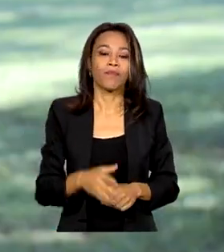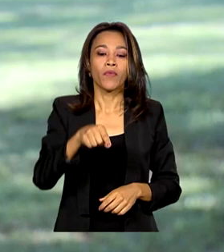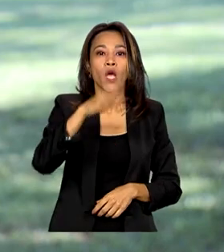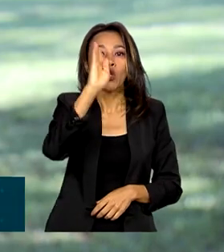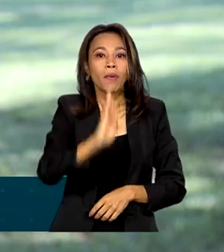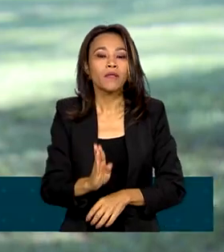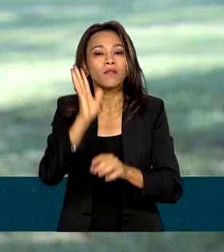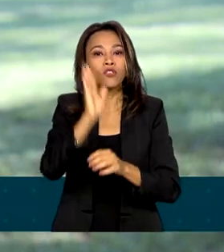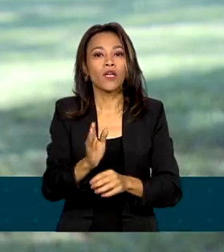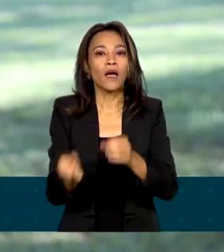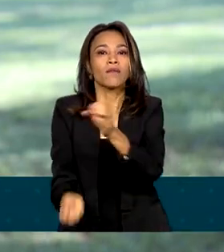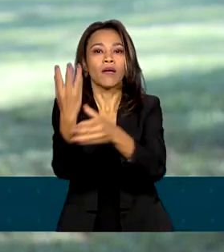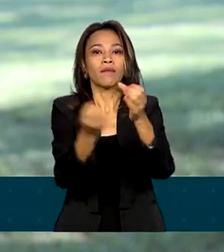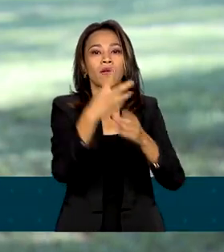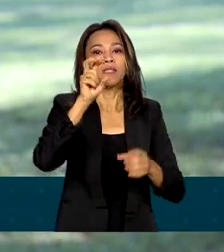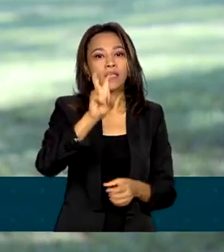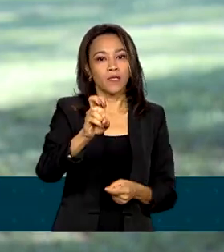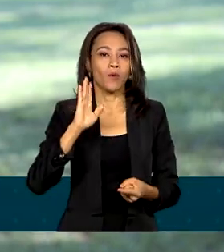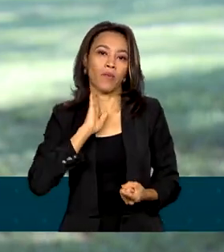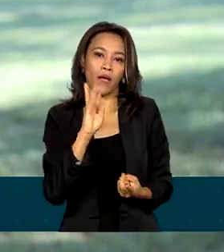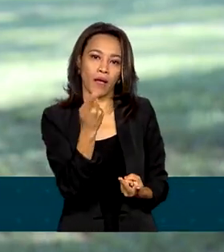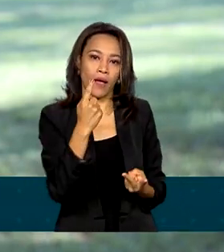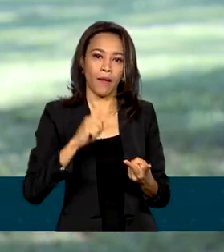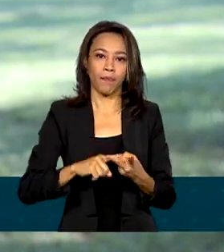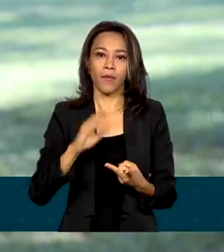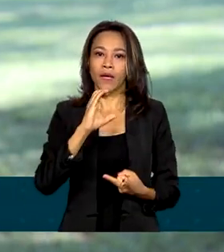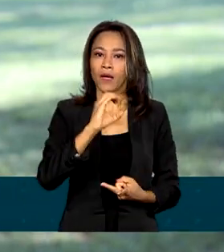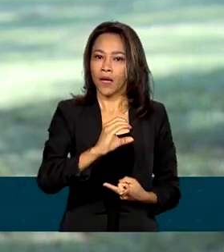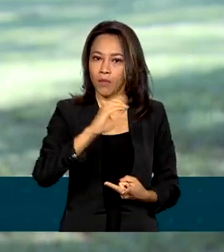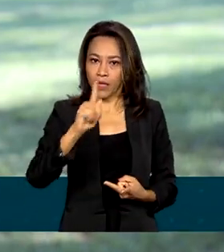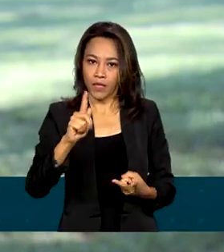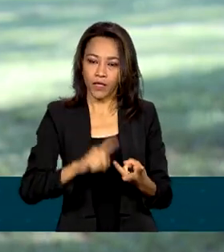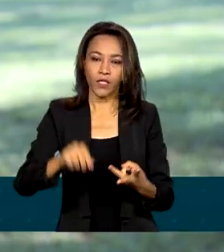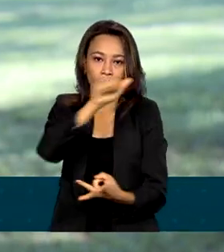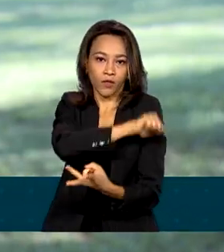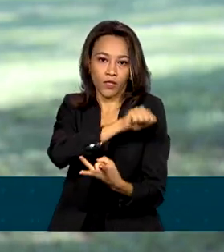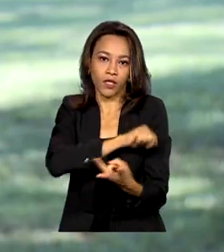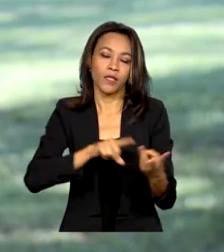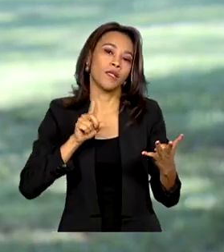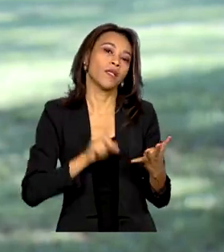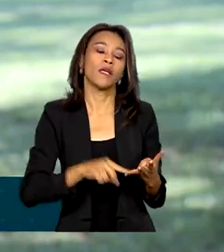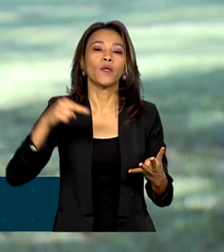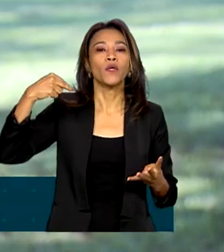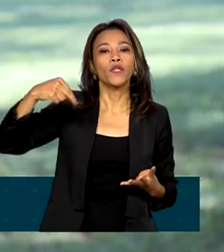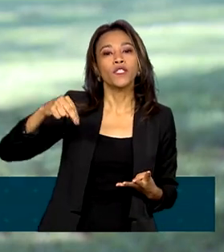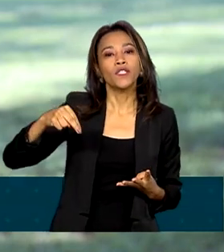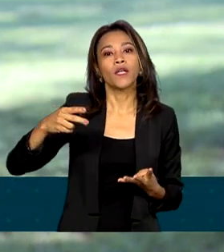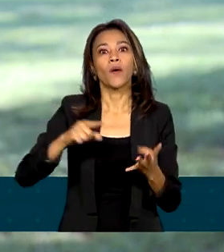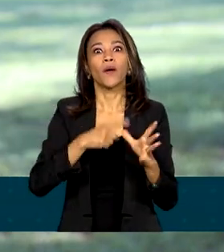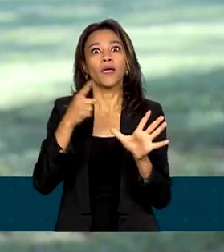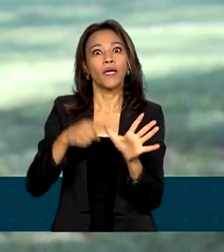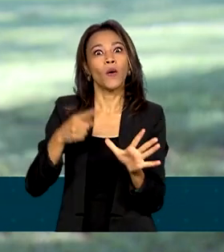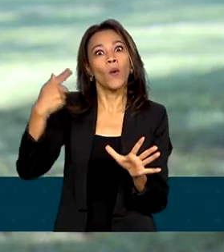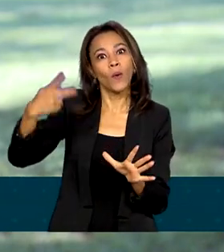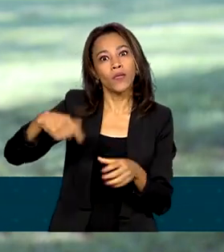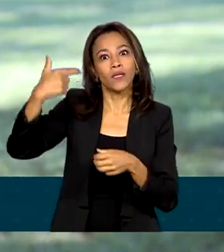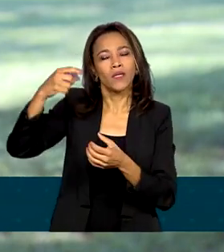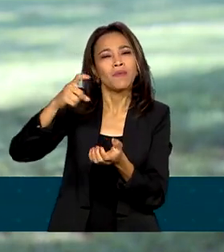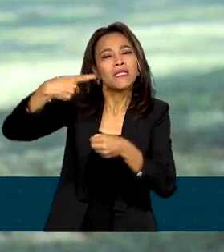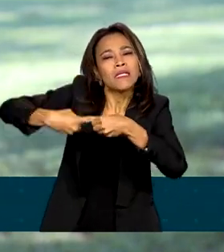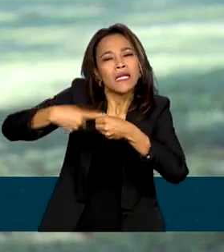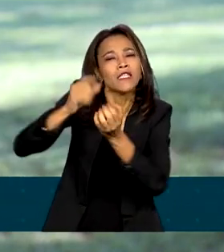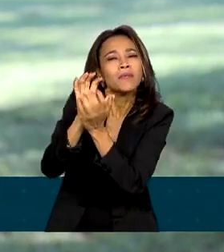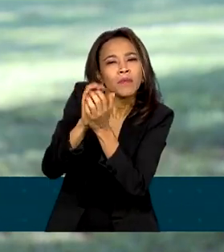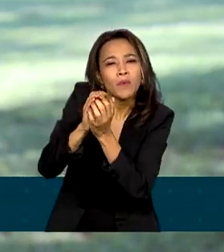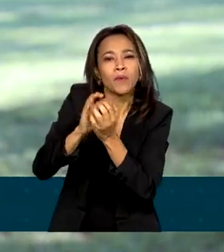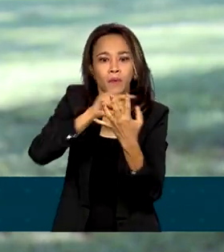implantado em cinco cidades. Belo Horizonte, Campo Grande, Rio de Janeiro, Niterói e Petrolina. E os estudos